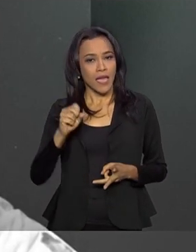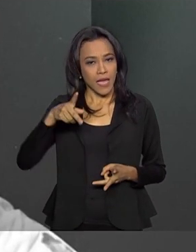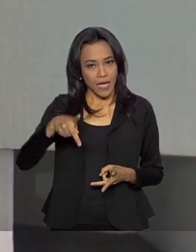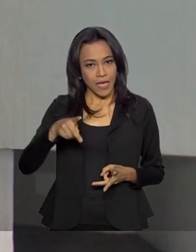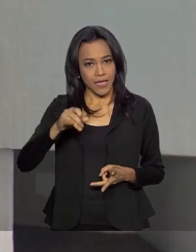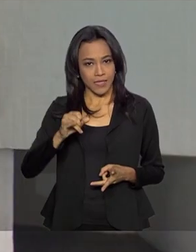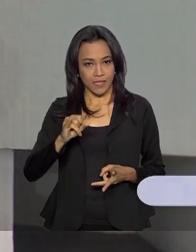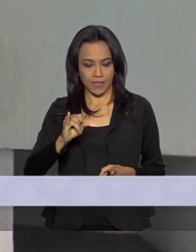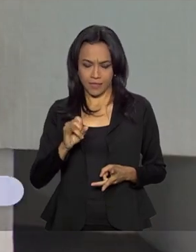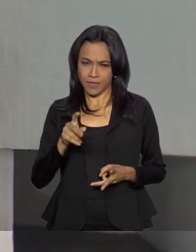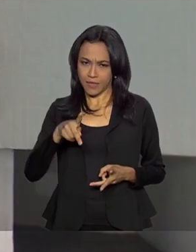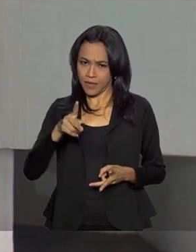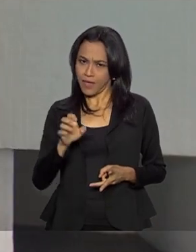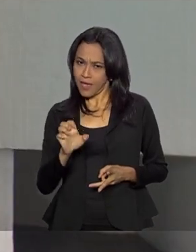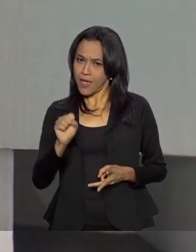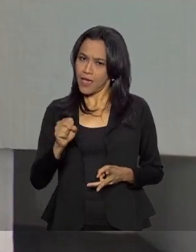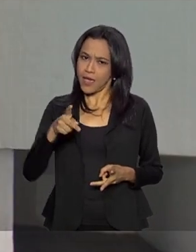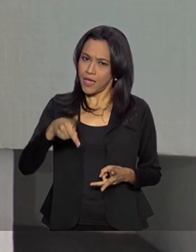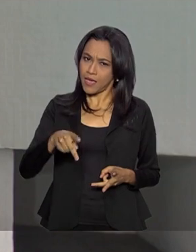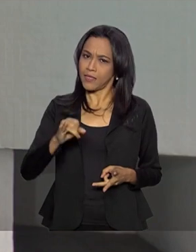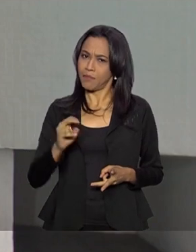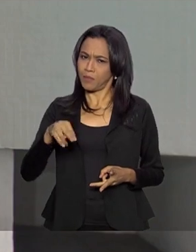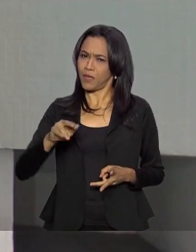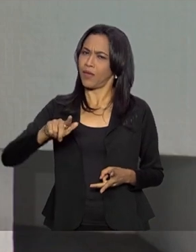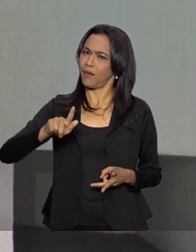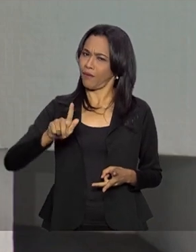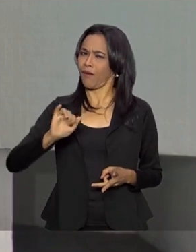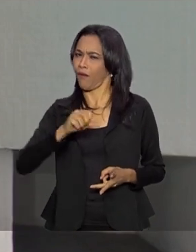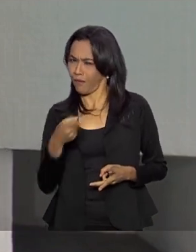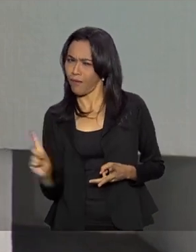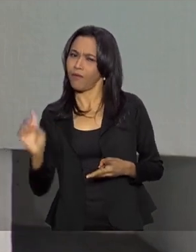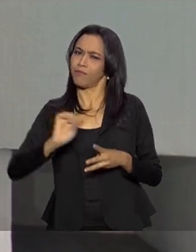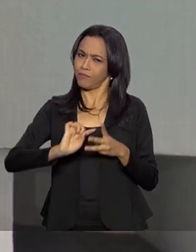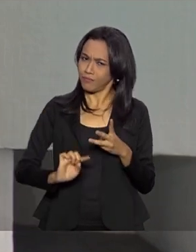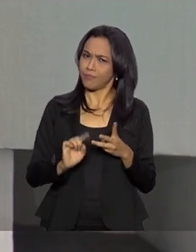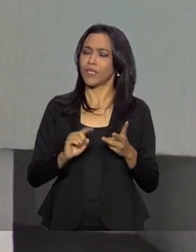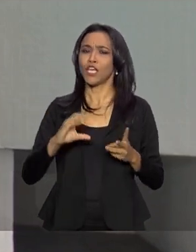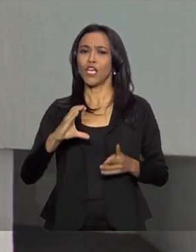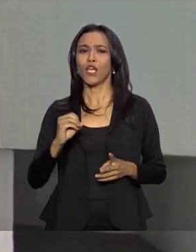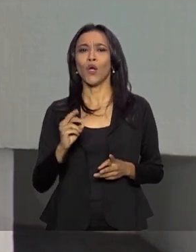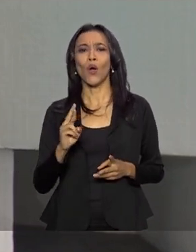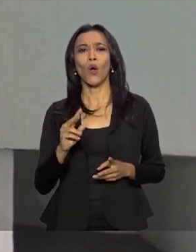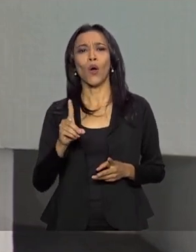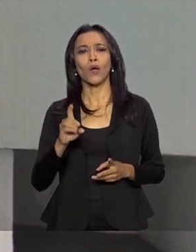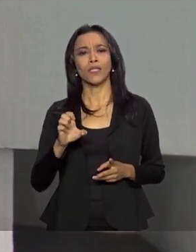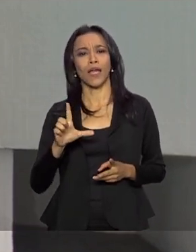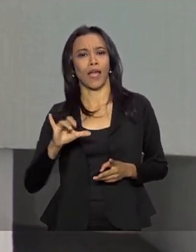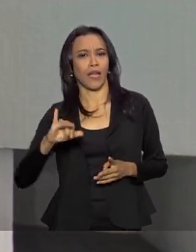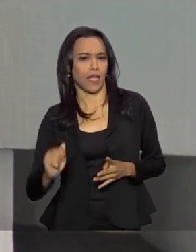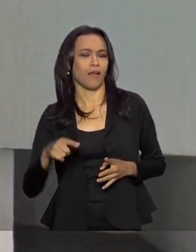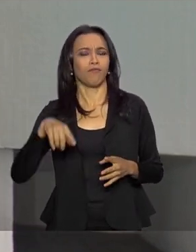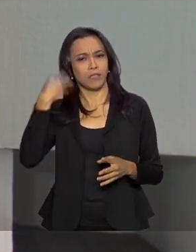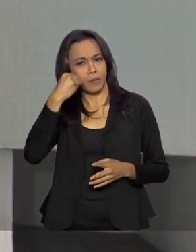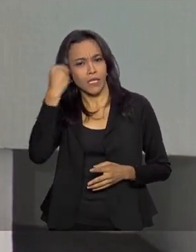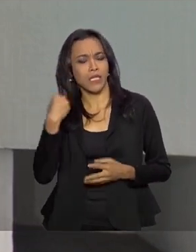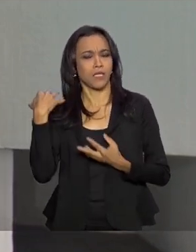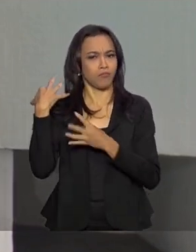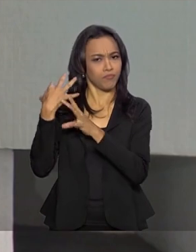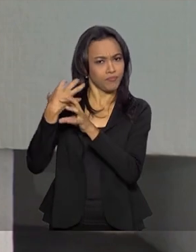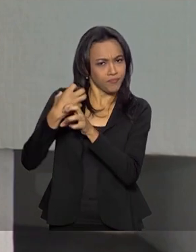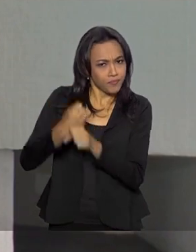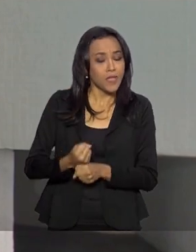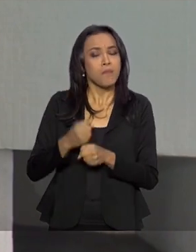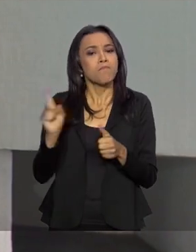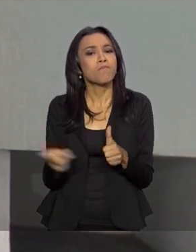também, a Cordélia foi uma coisa muito séria, foi muito forte. que foi a primeira vez que a gente falou